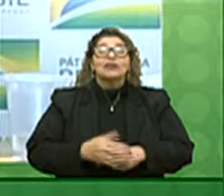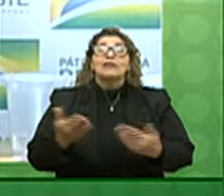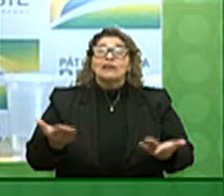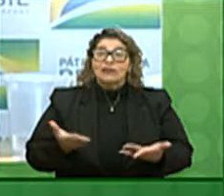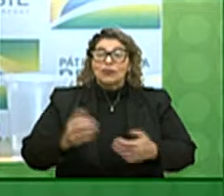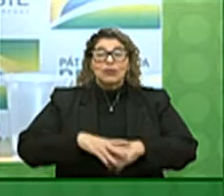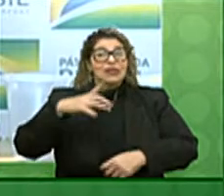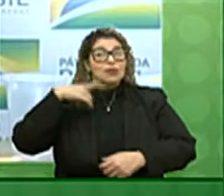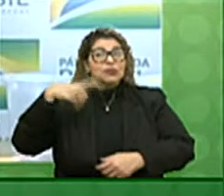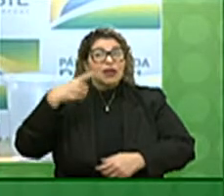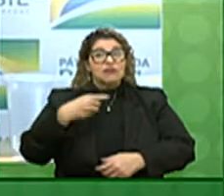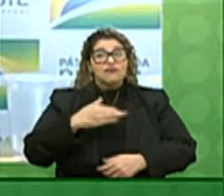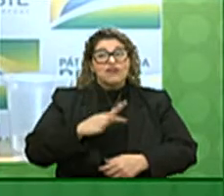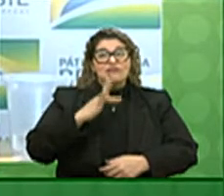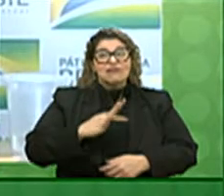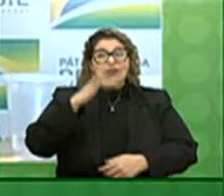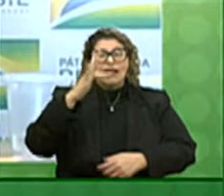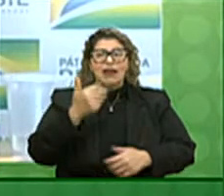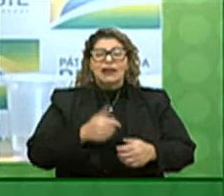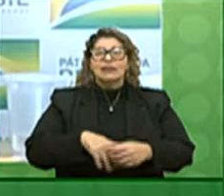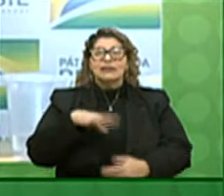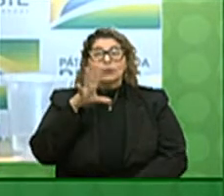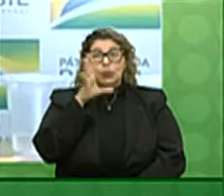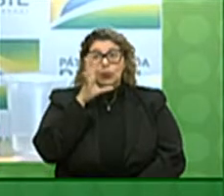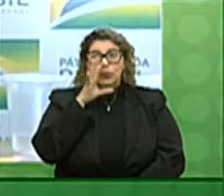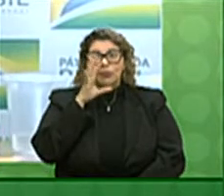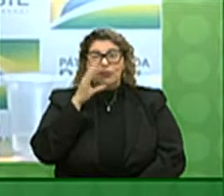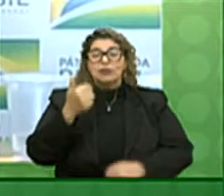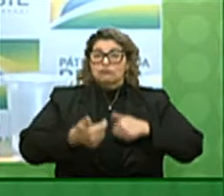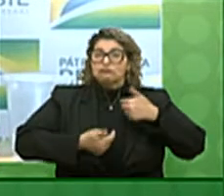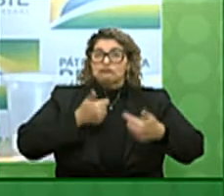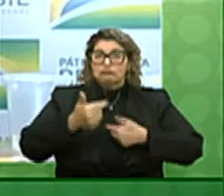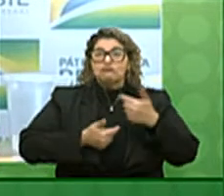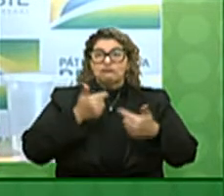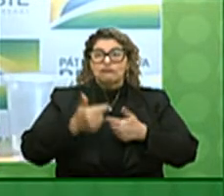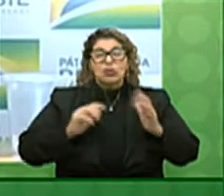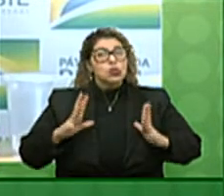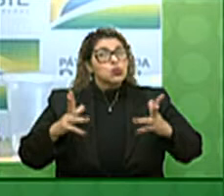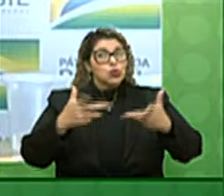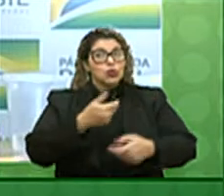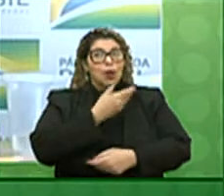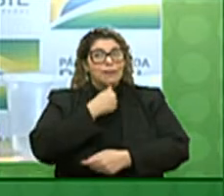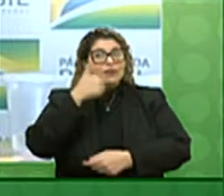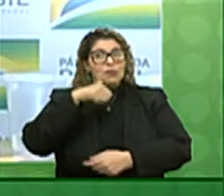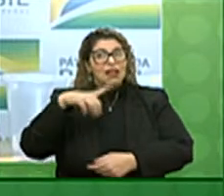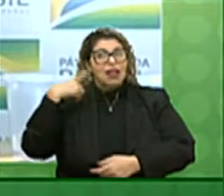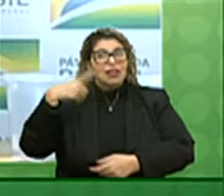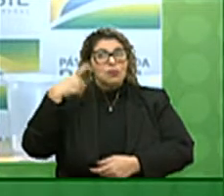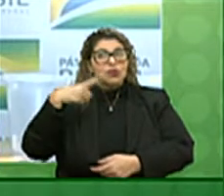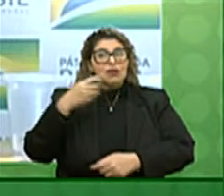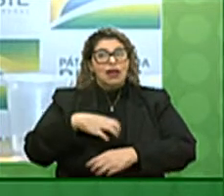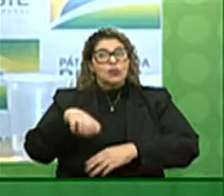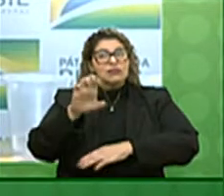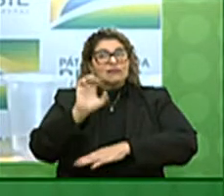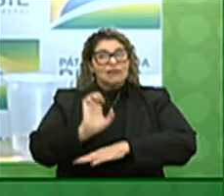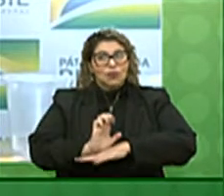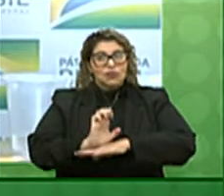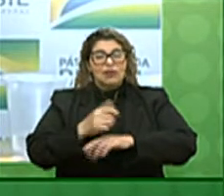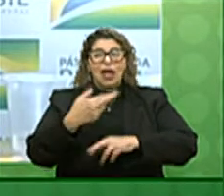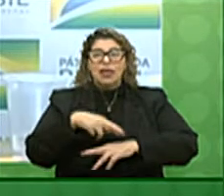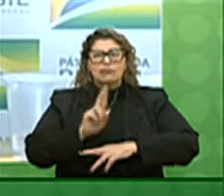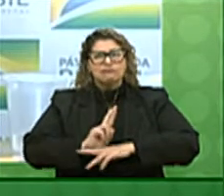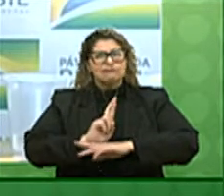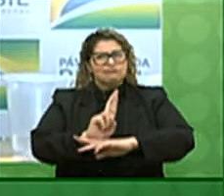deputados federais que estão acompanhando essa nossa atividade, às senhoras e senhores deputados estaduais, aos